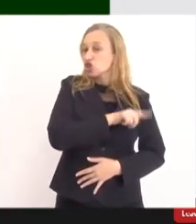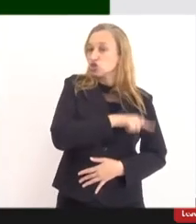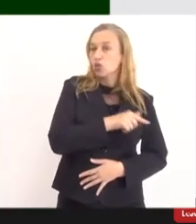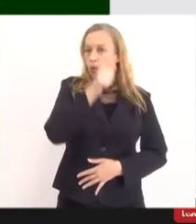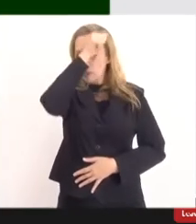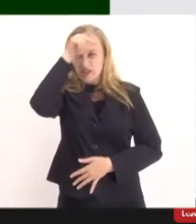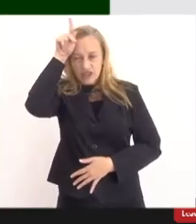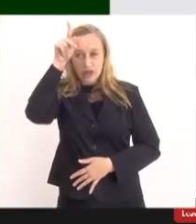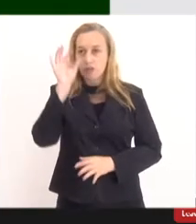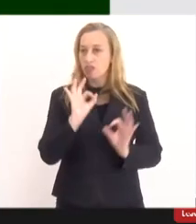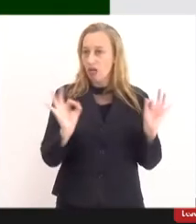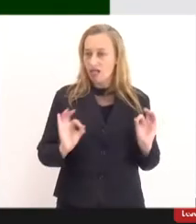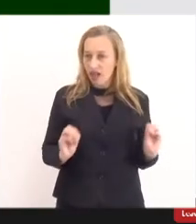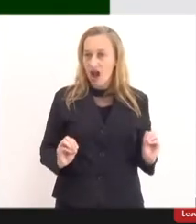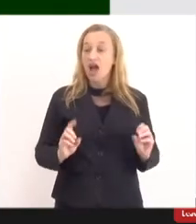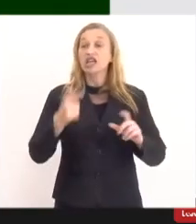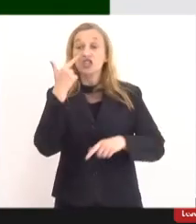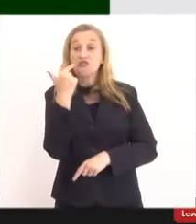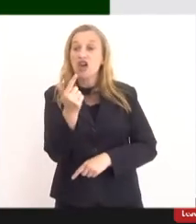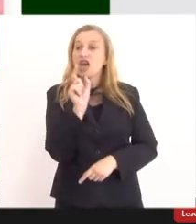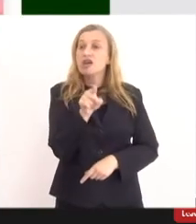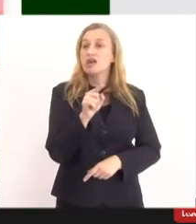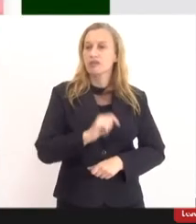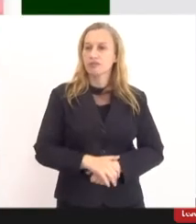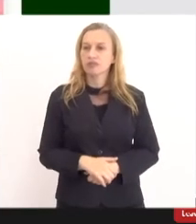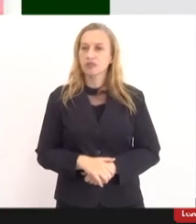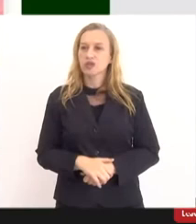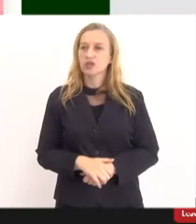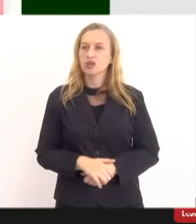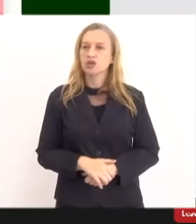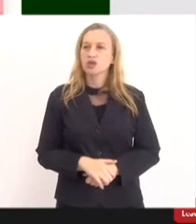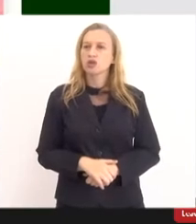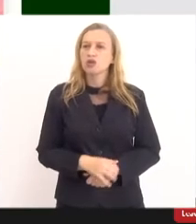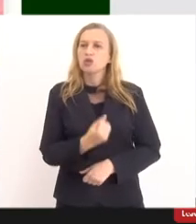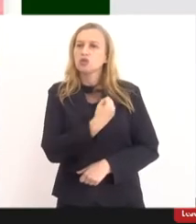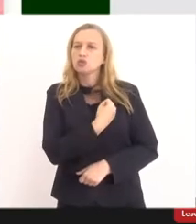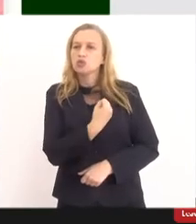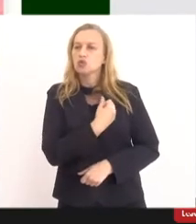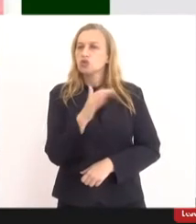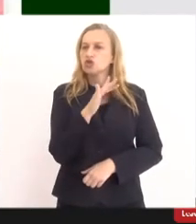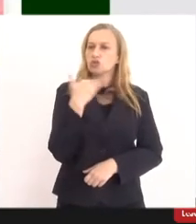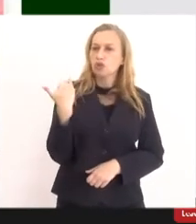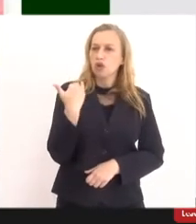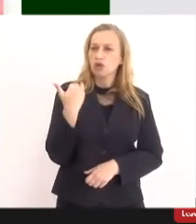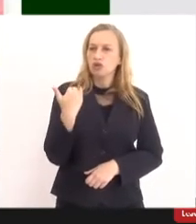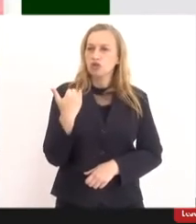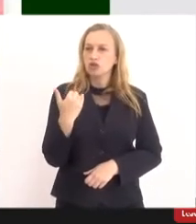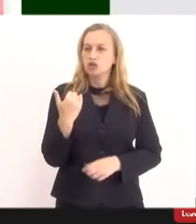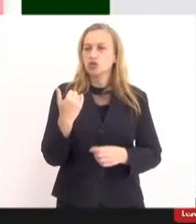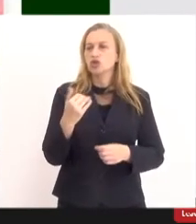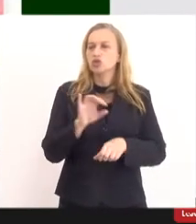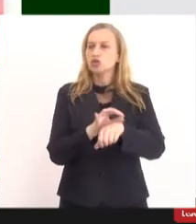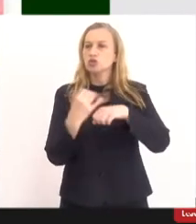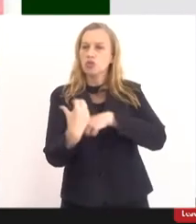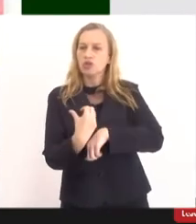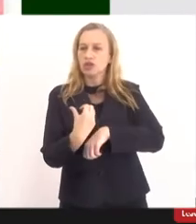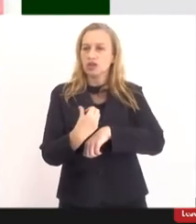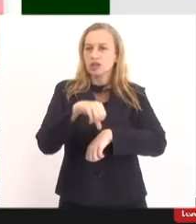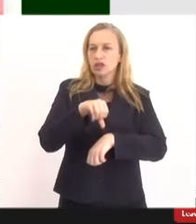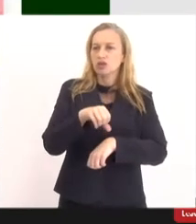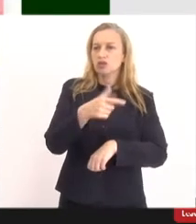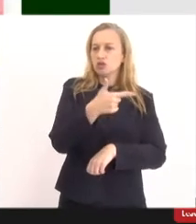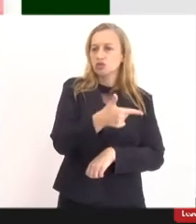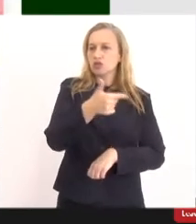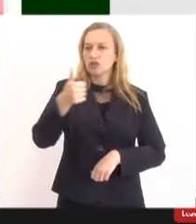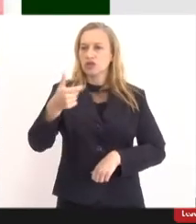prefeito. E aí, a gente vê aqui o quadro de casos de mortalidade de Covid, de 2020 a 2021, de